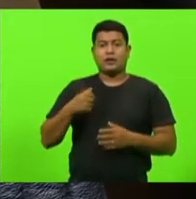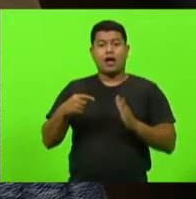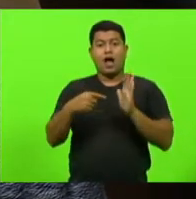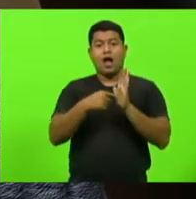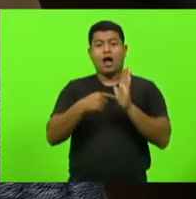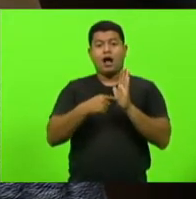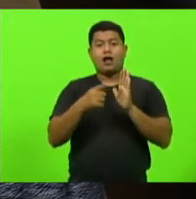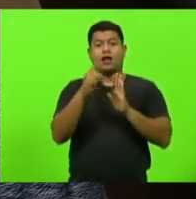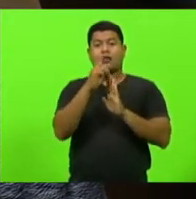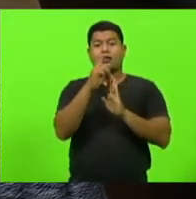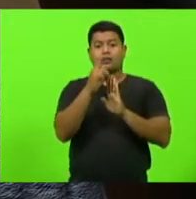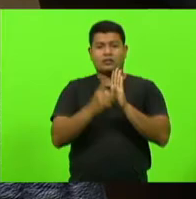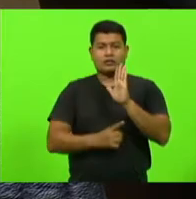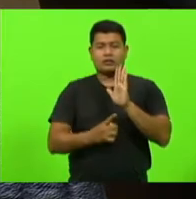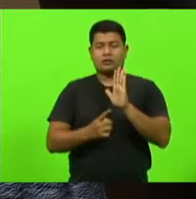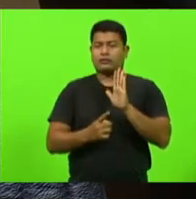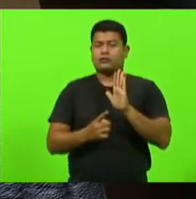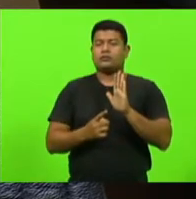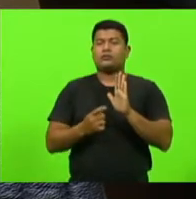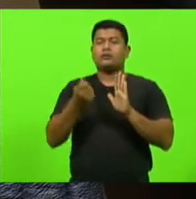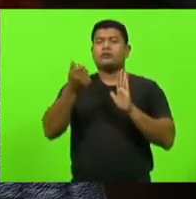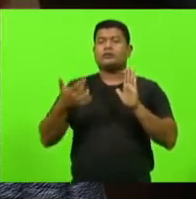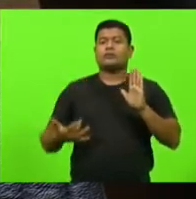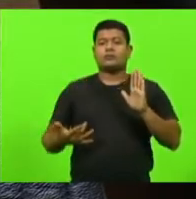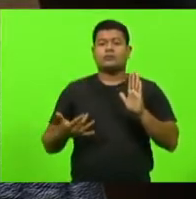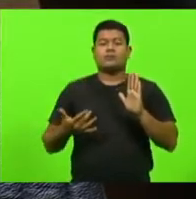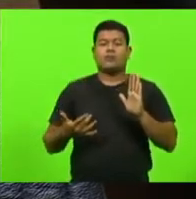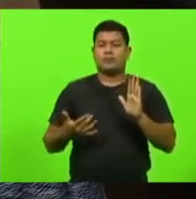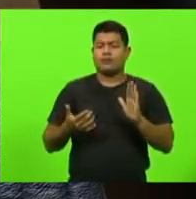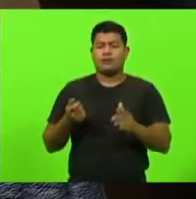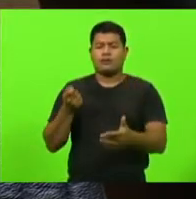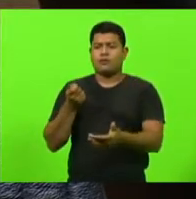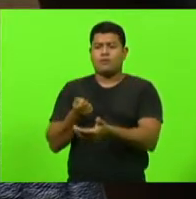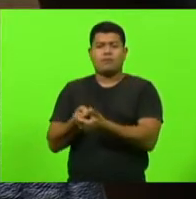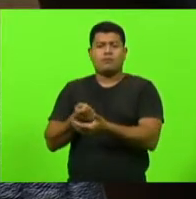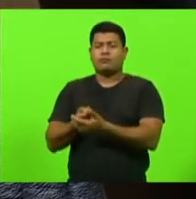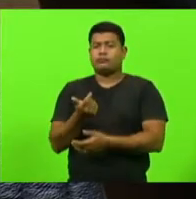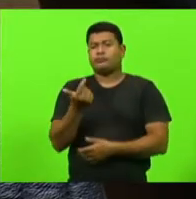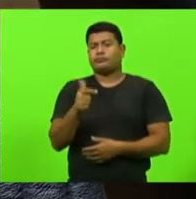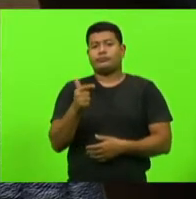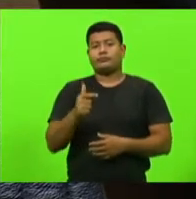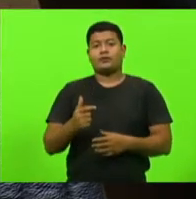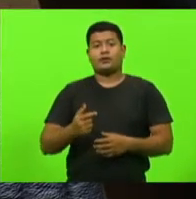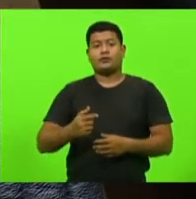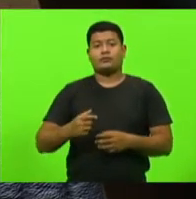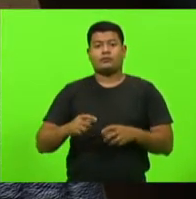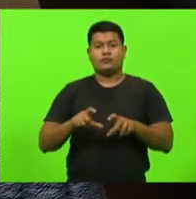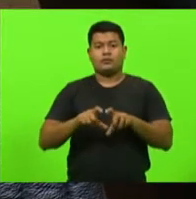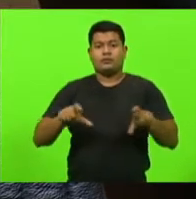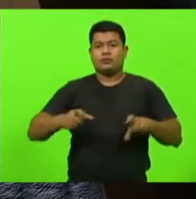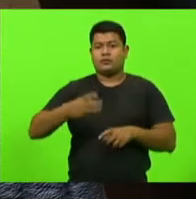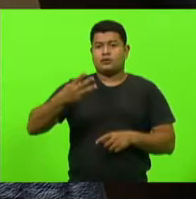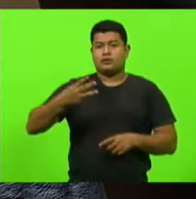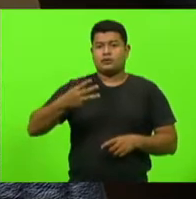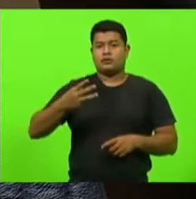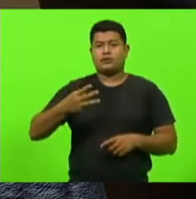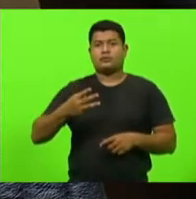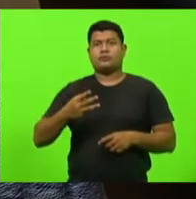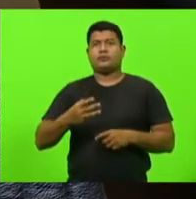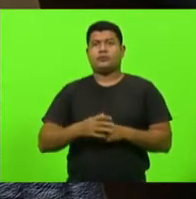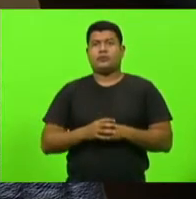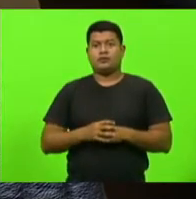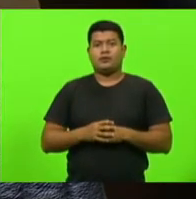desobrigado. Como aqui no terceiro parágrafo, onde fala que a obrigação prevista no capítulo desse artigo será